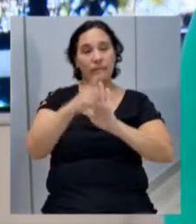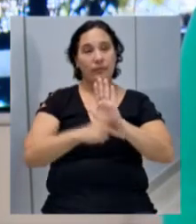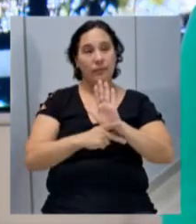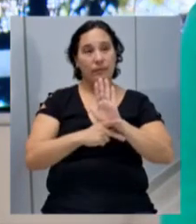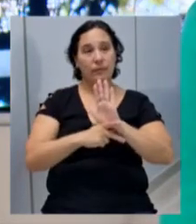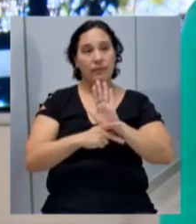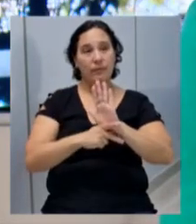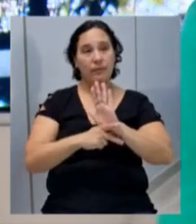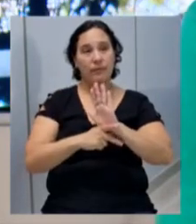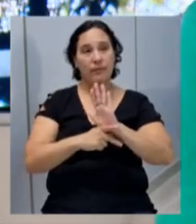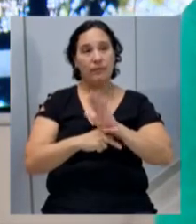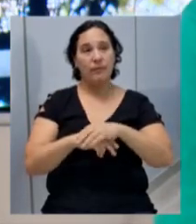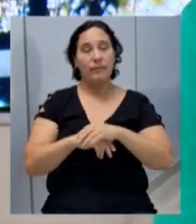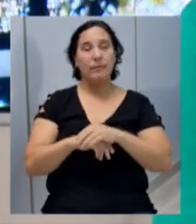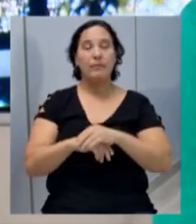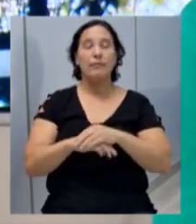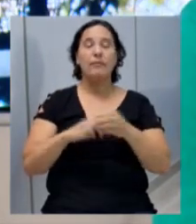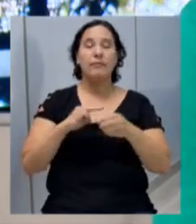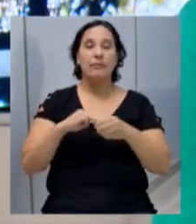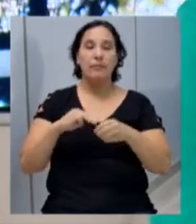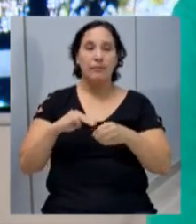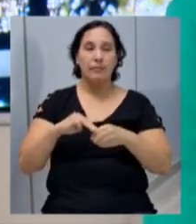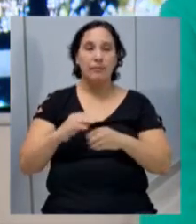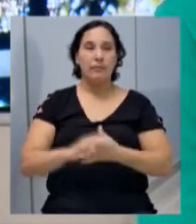relevância para o nosso município.